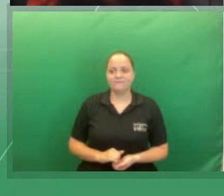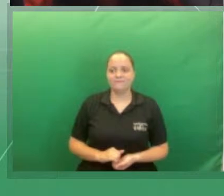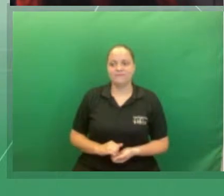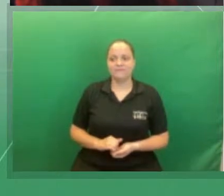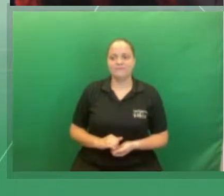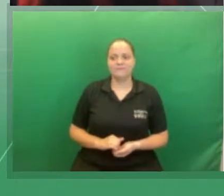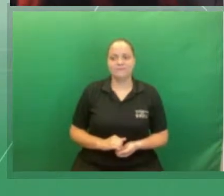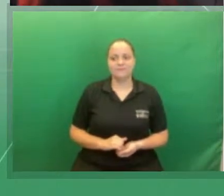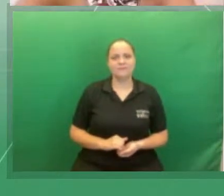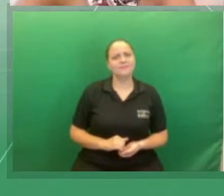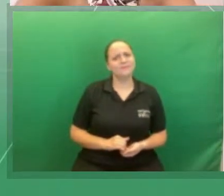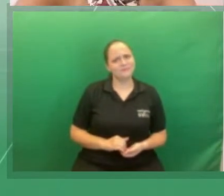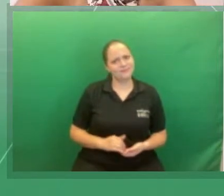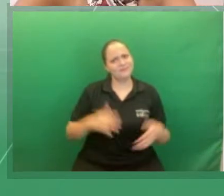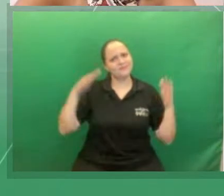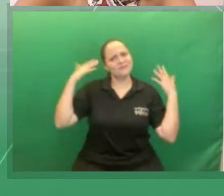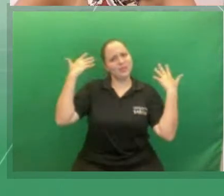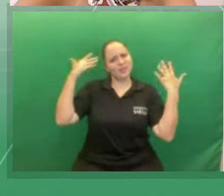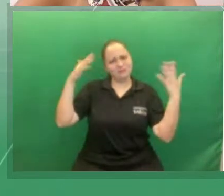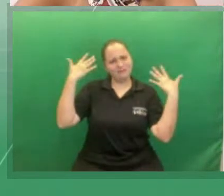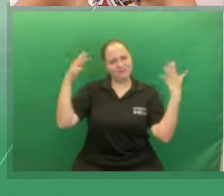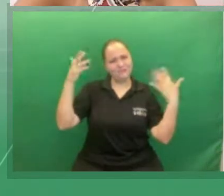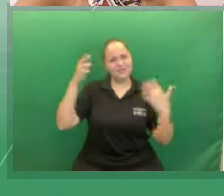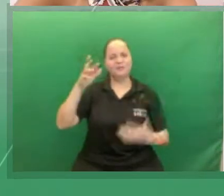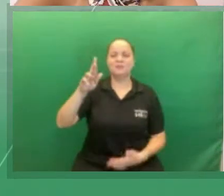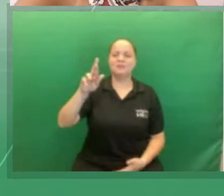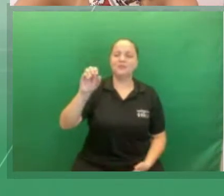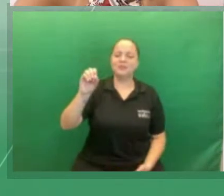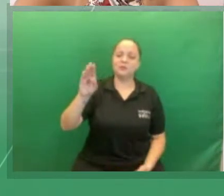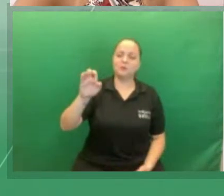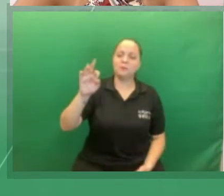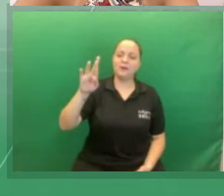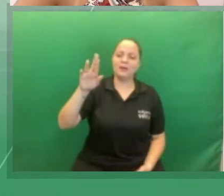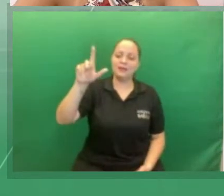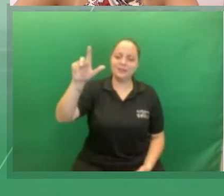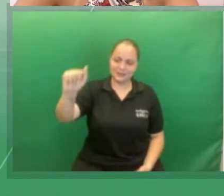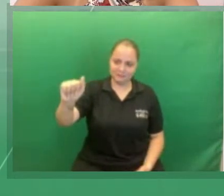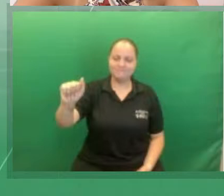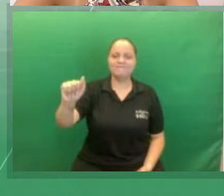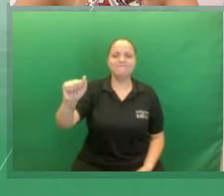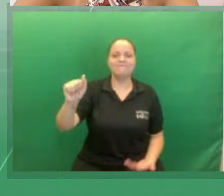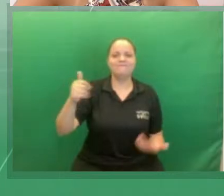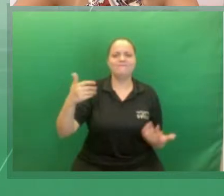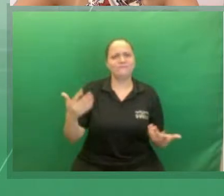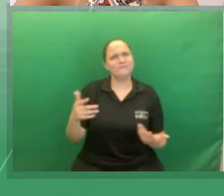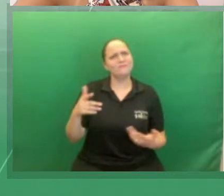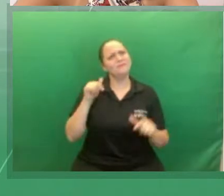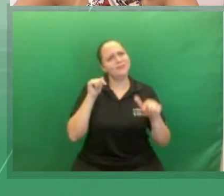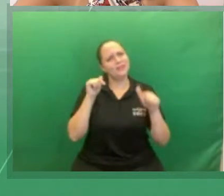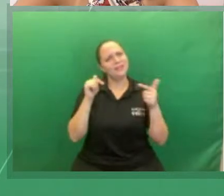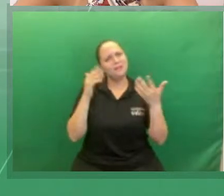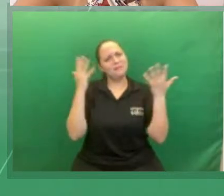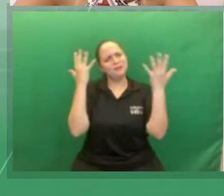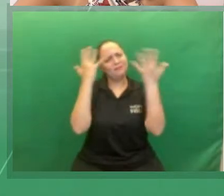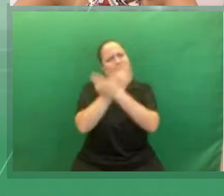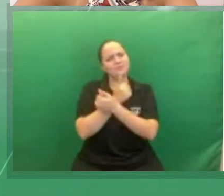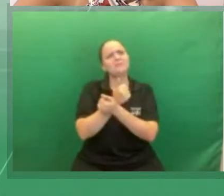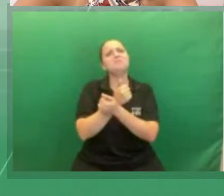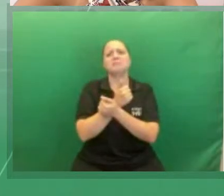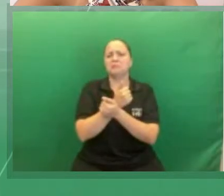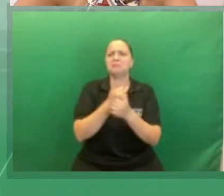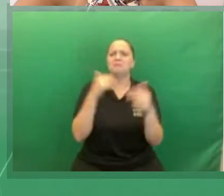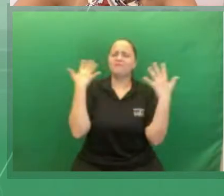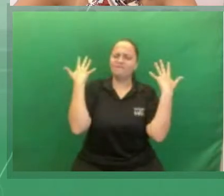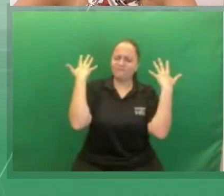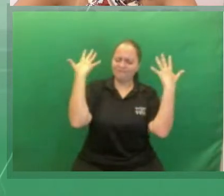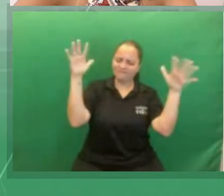Roberta, parabéns, viu? Nossa, que trabalho relevante, como todos,